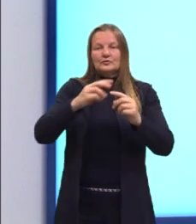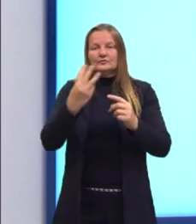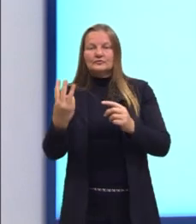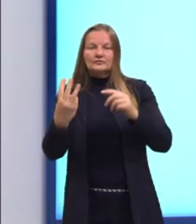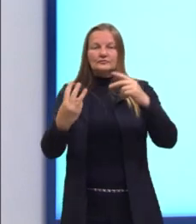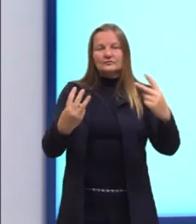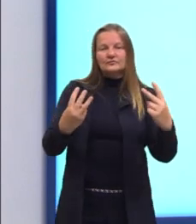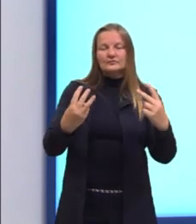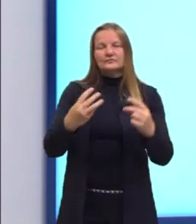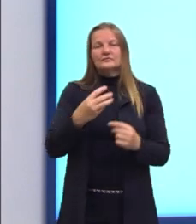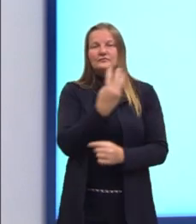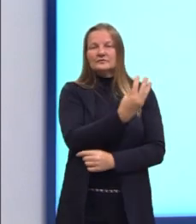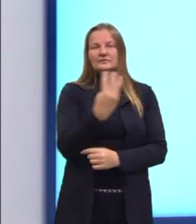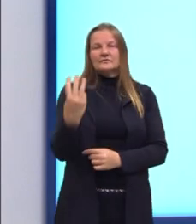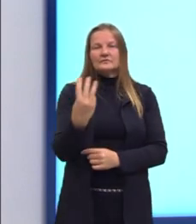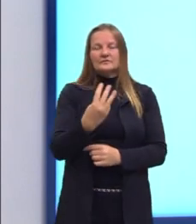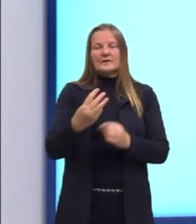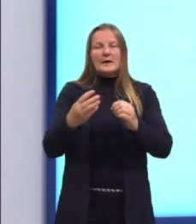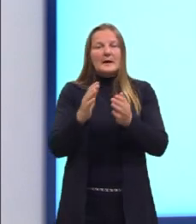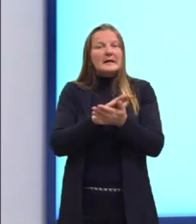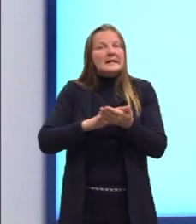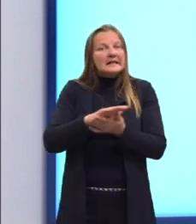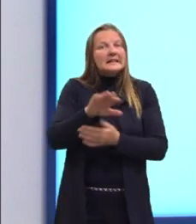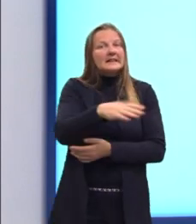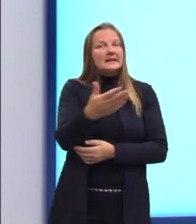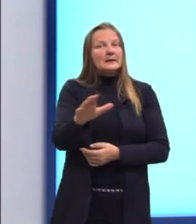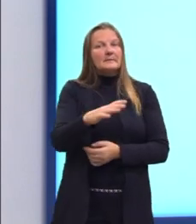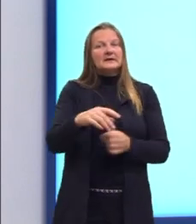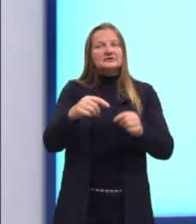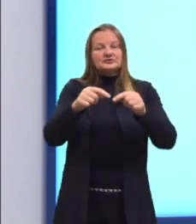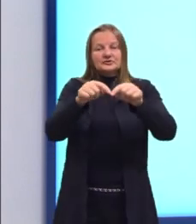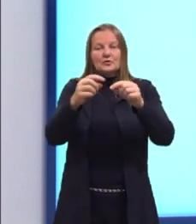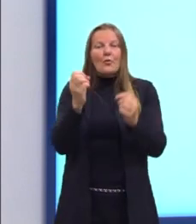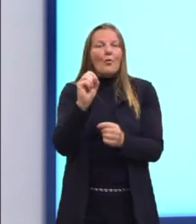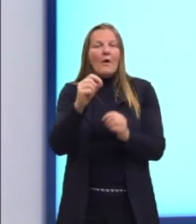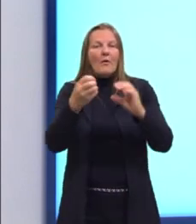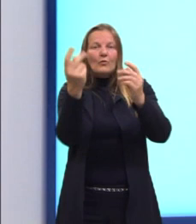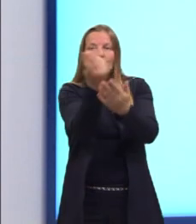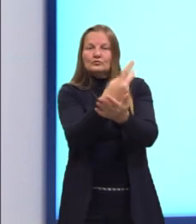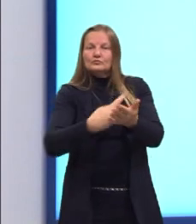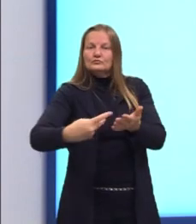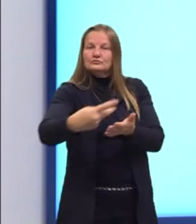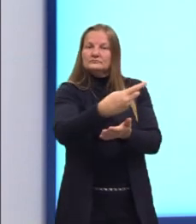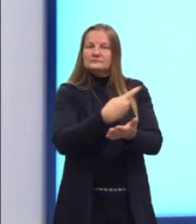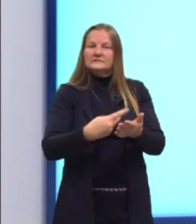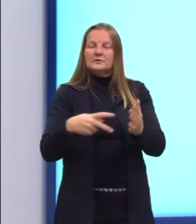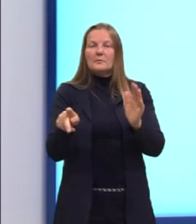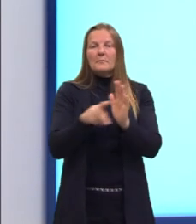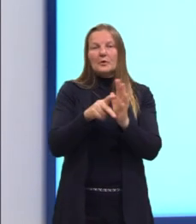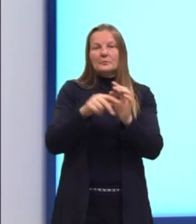a área. Então, a área da base depende sempre do formato deste polígono.